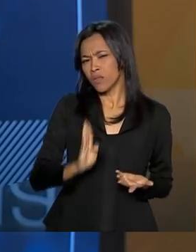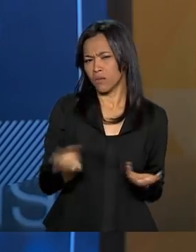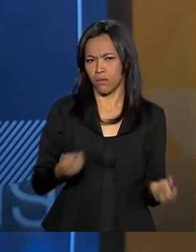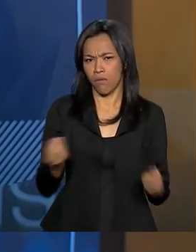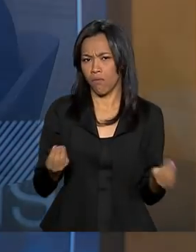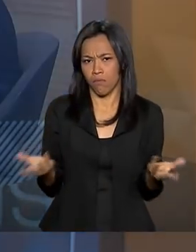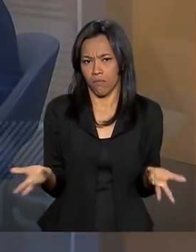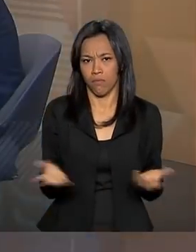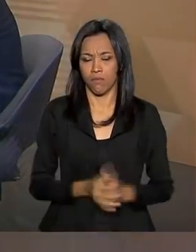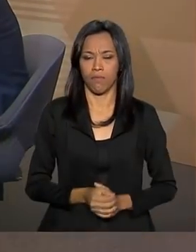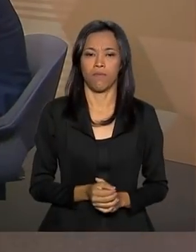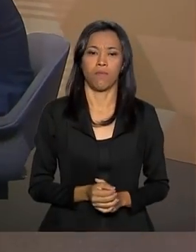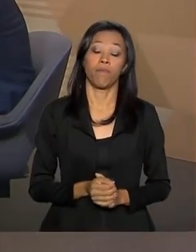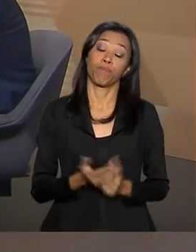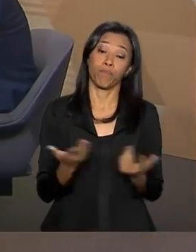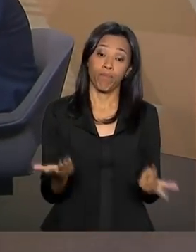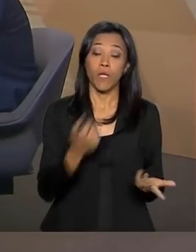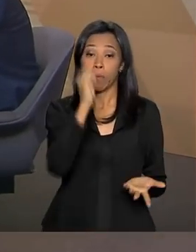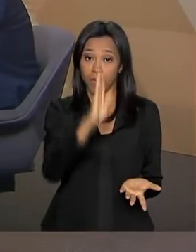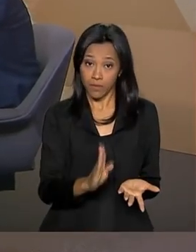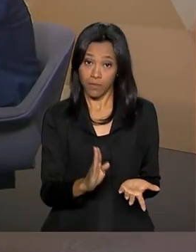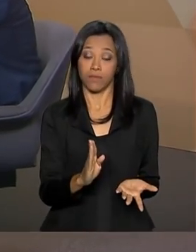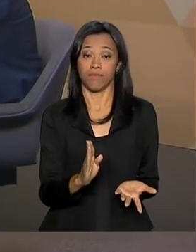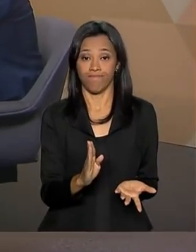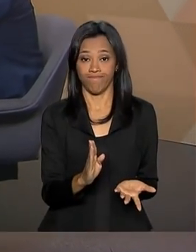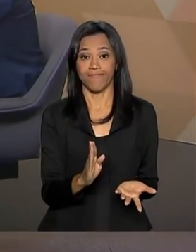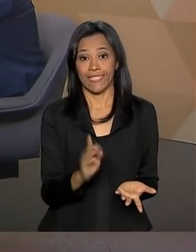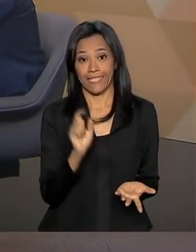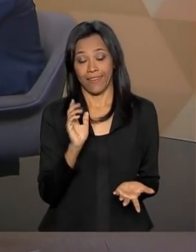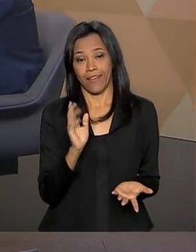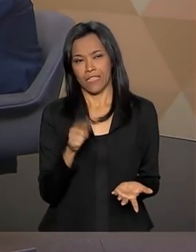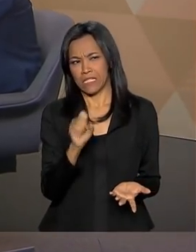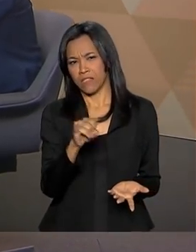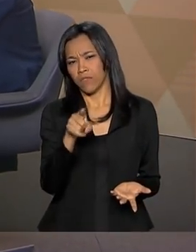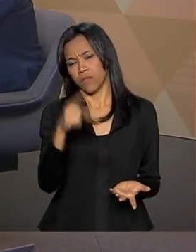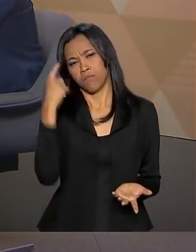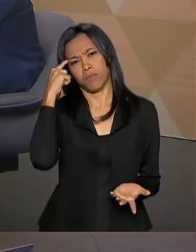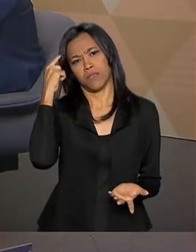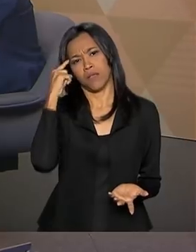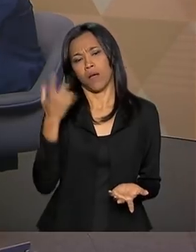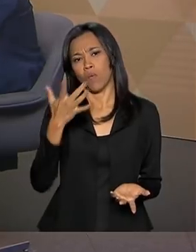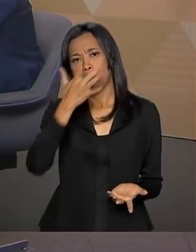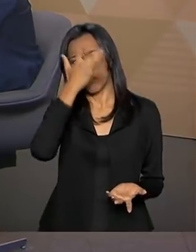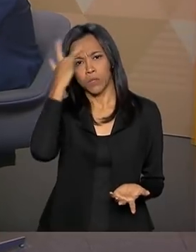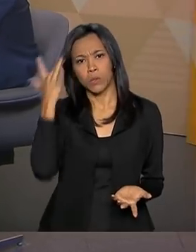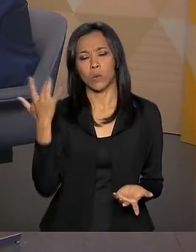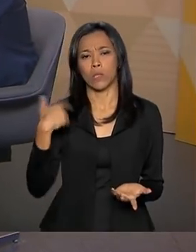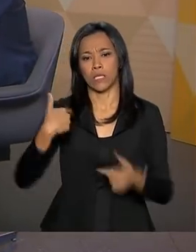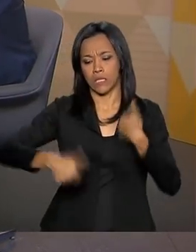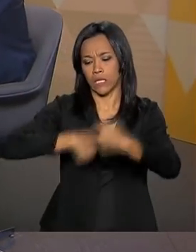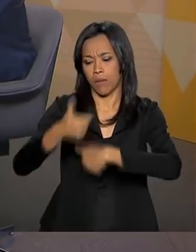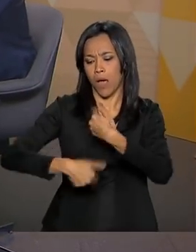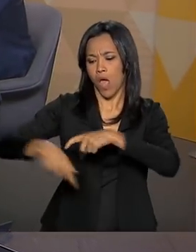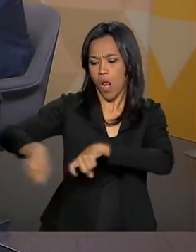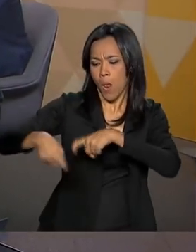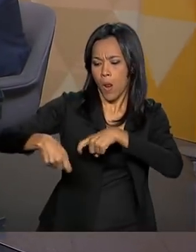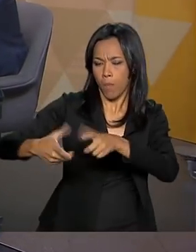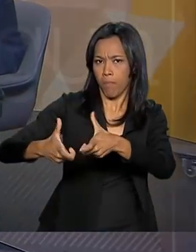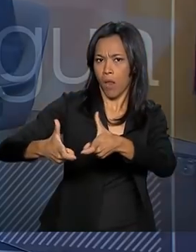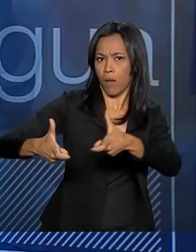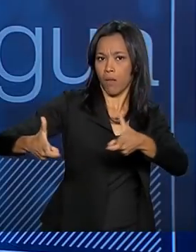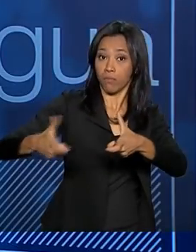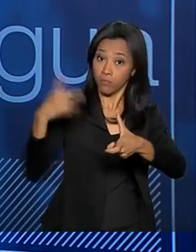nesse processo? O Brasil, se você pensar o grande produtor do agro brasileiro, ele está muito